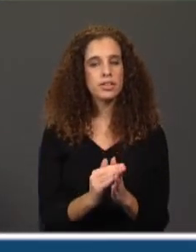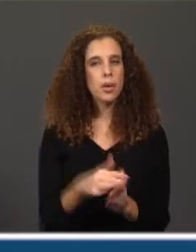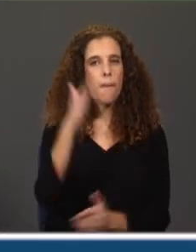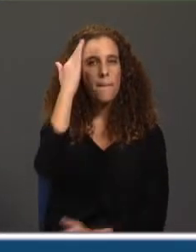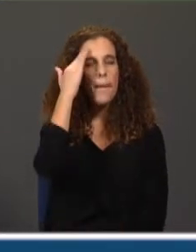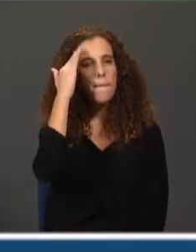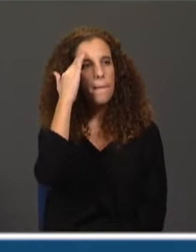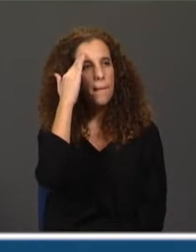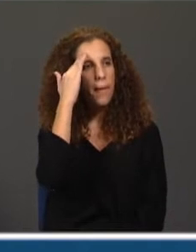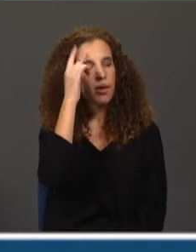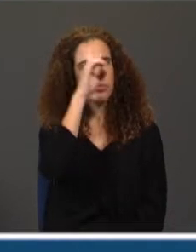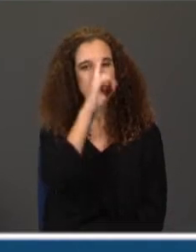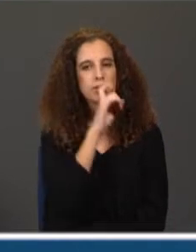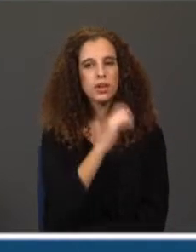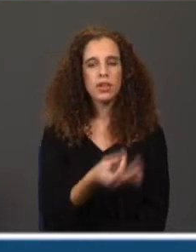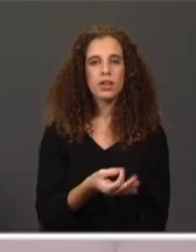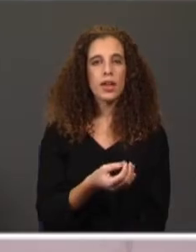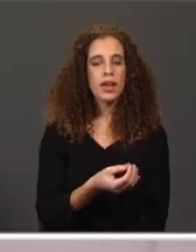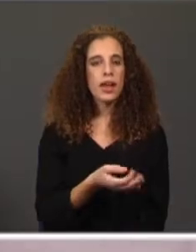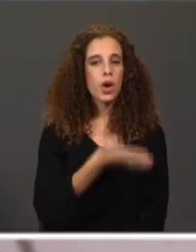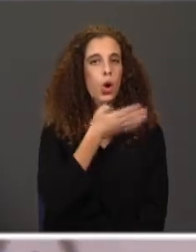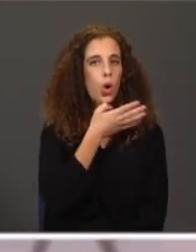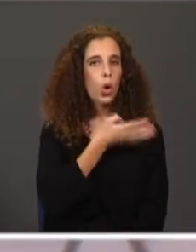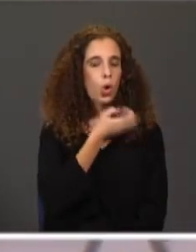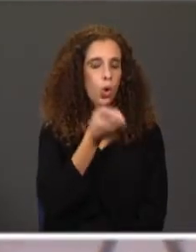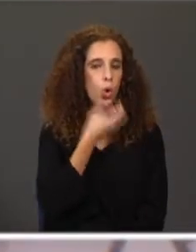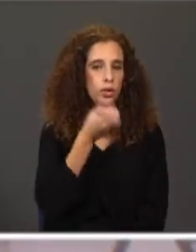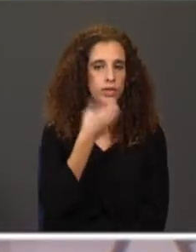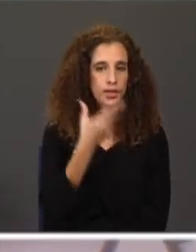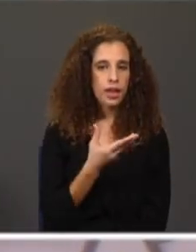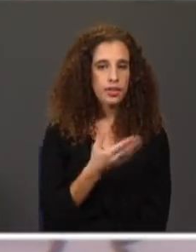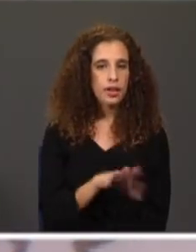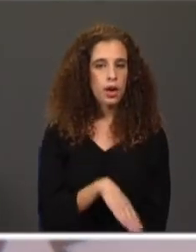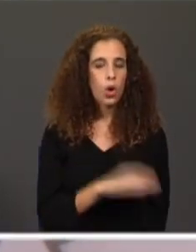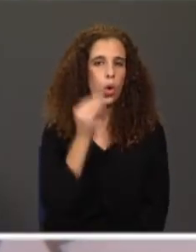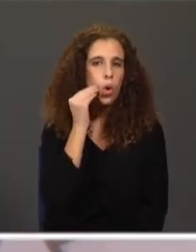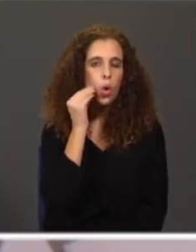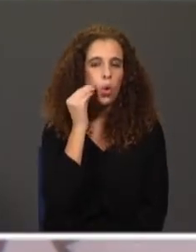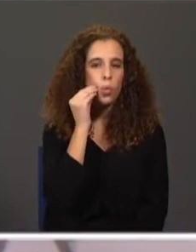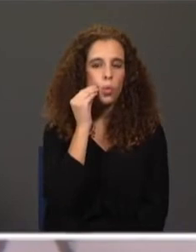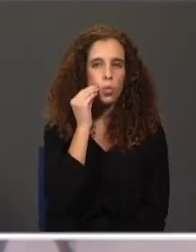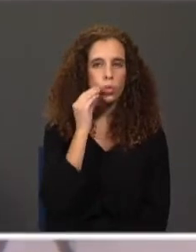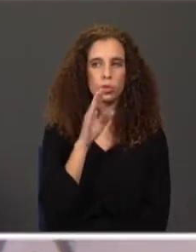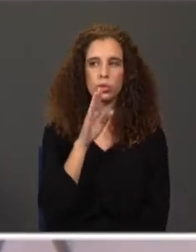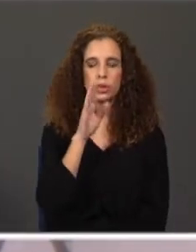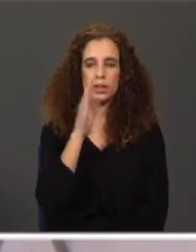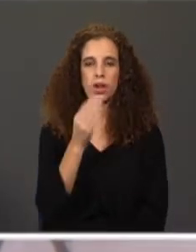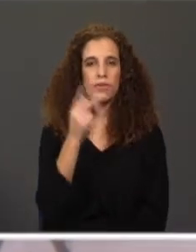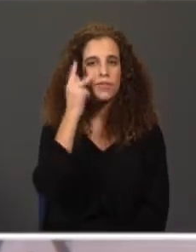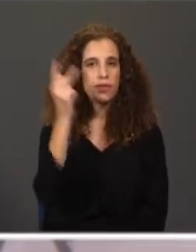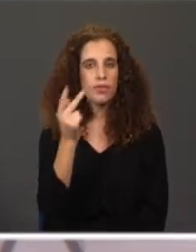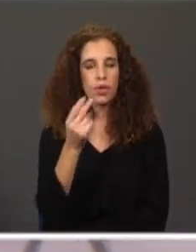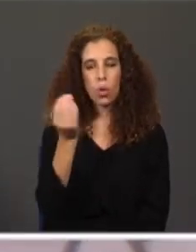sob a perspectiva infantil. Portanto, ele vai assumir o relato desta memória lembrando-se como a viveu